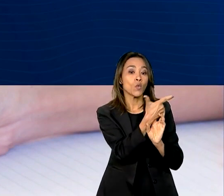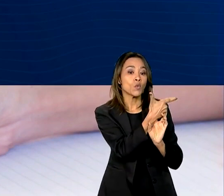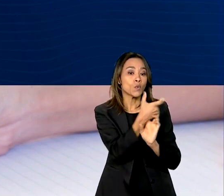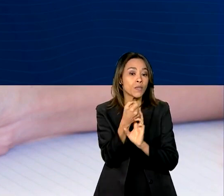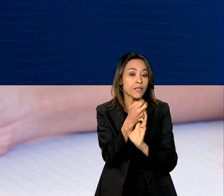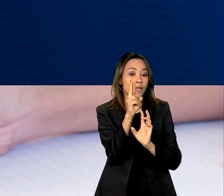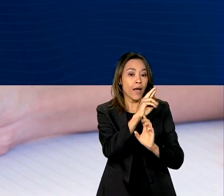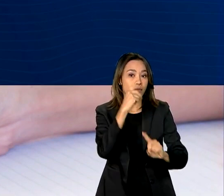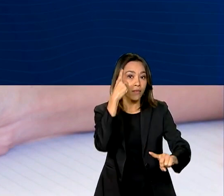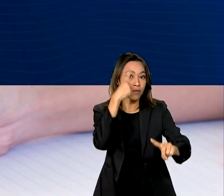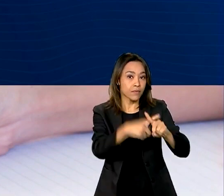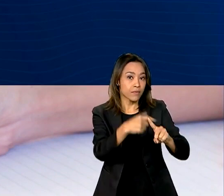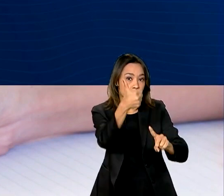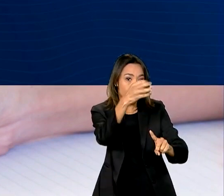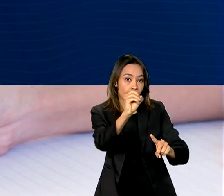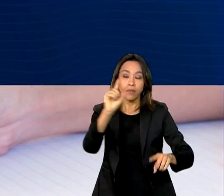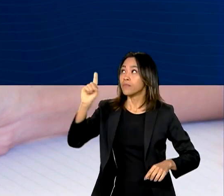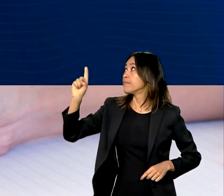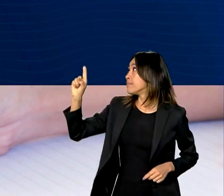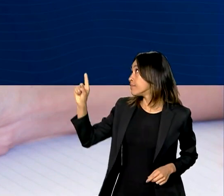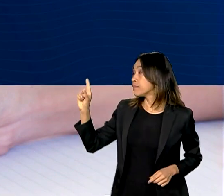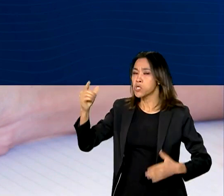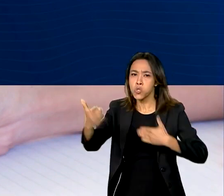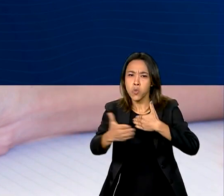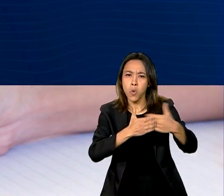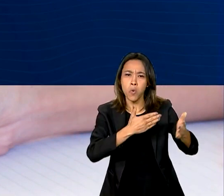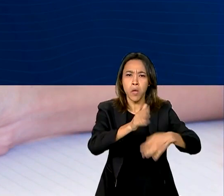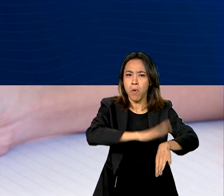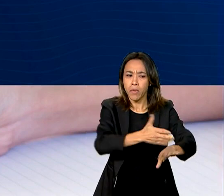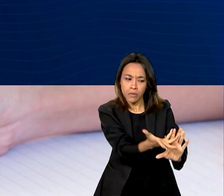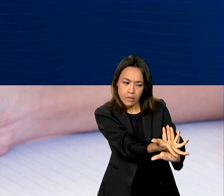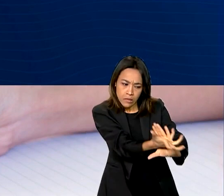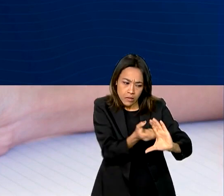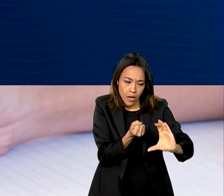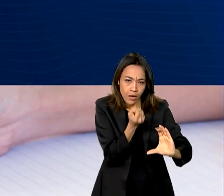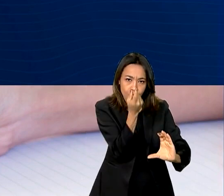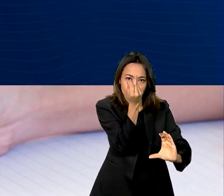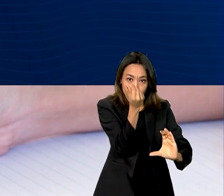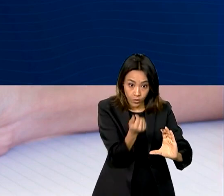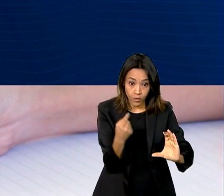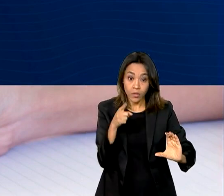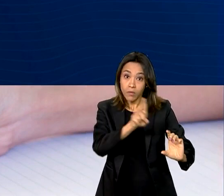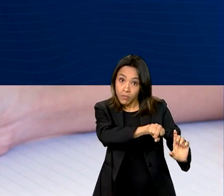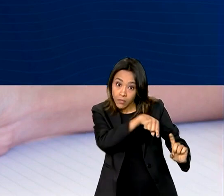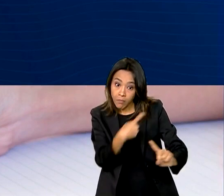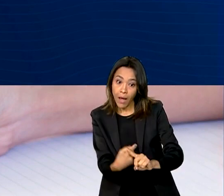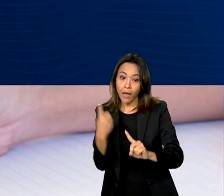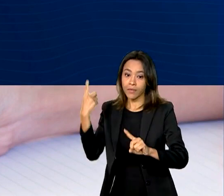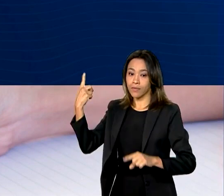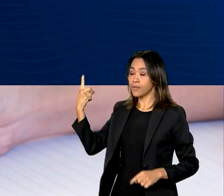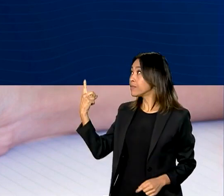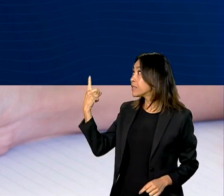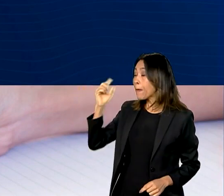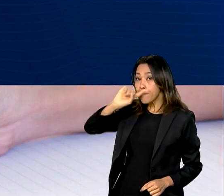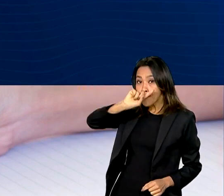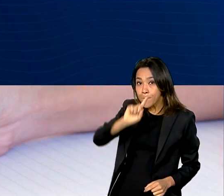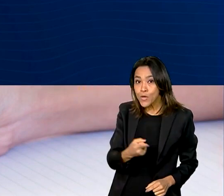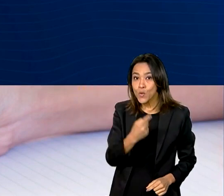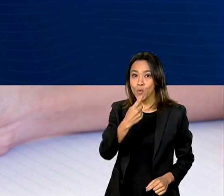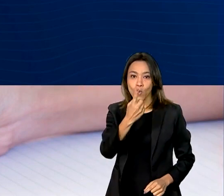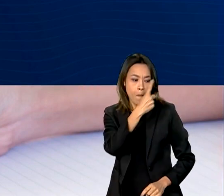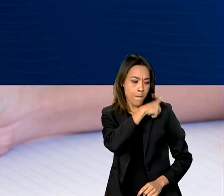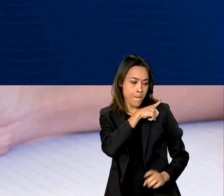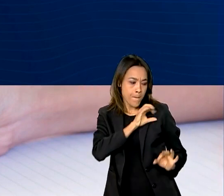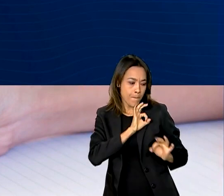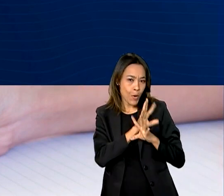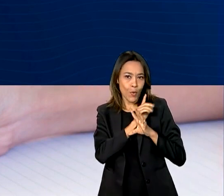reais que pode ser sacado em qualquer momento, além de depósitos de mil reais no final de cada